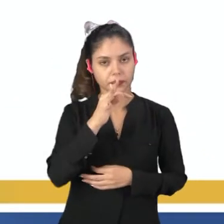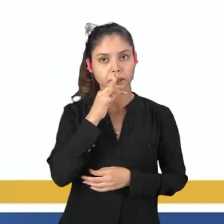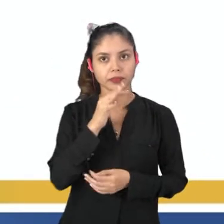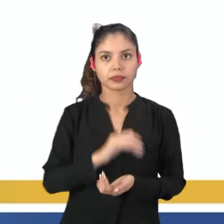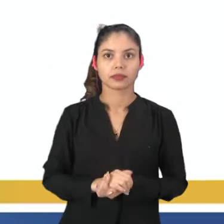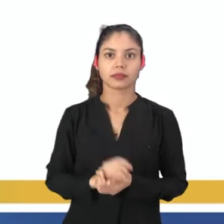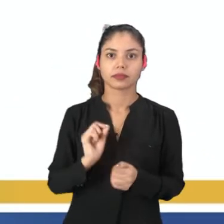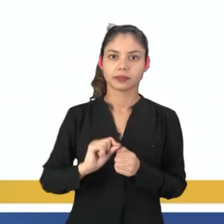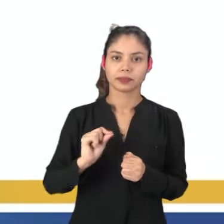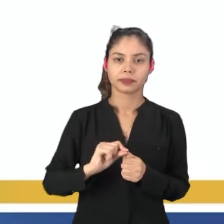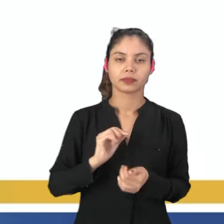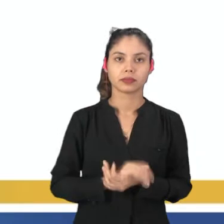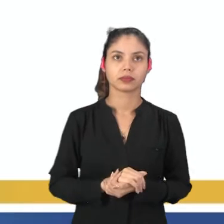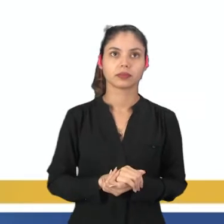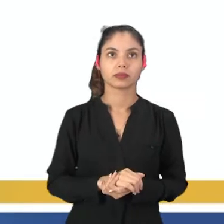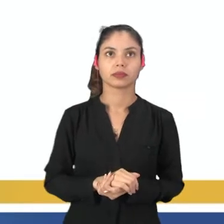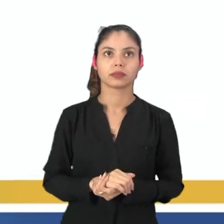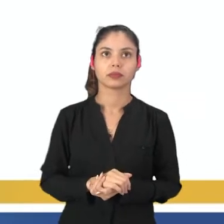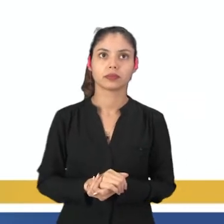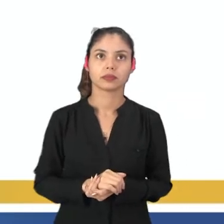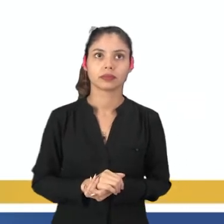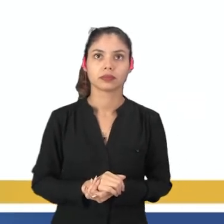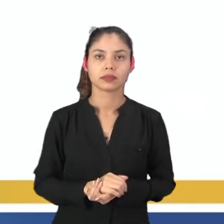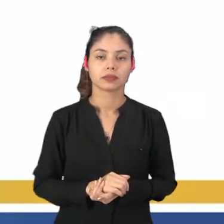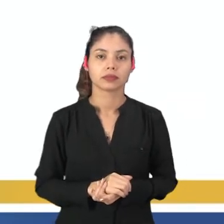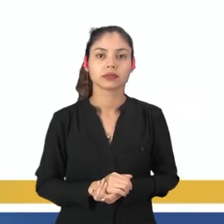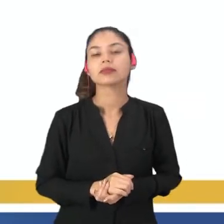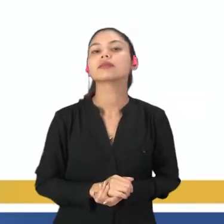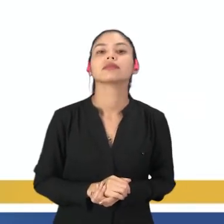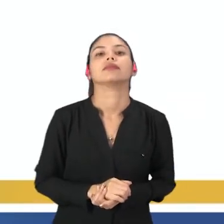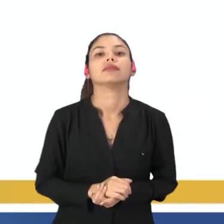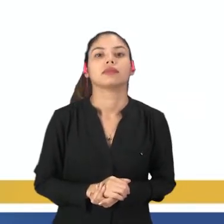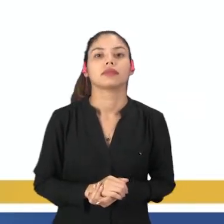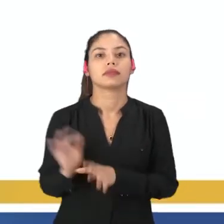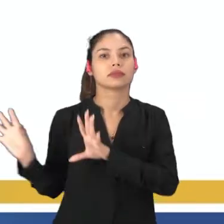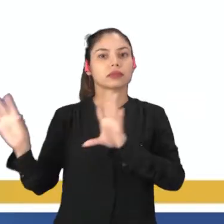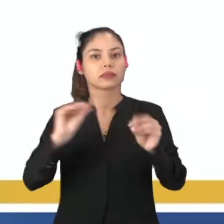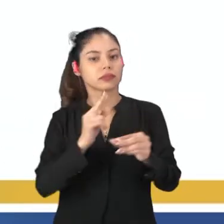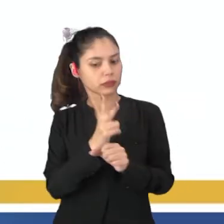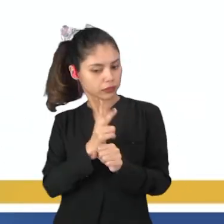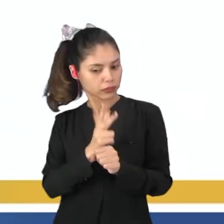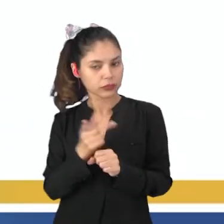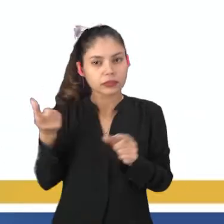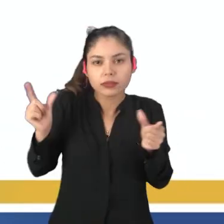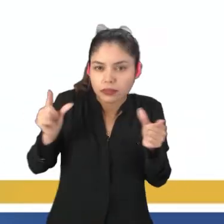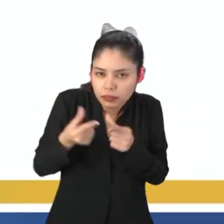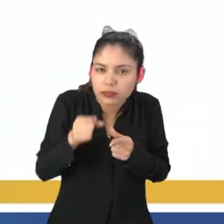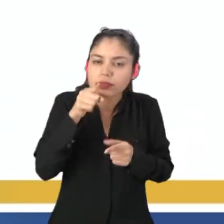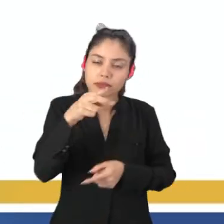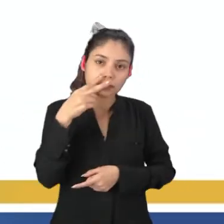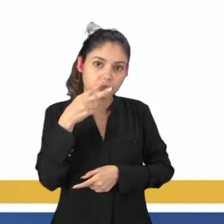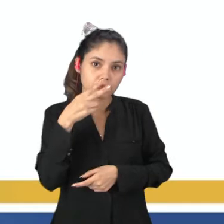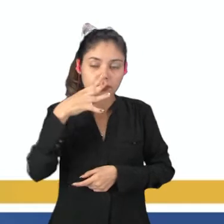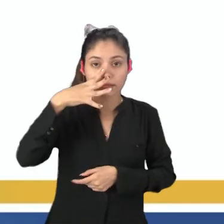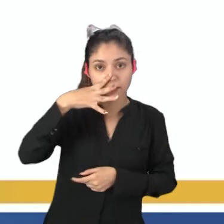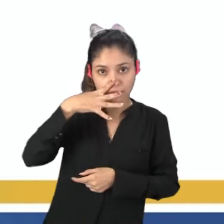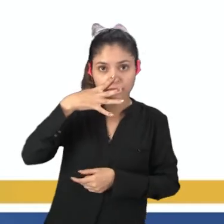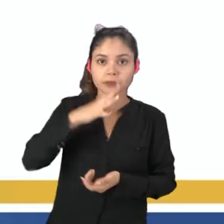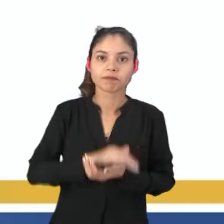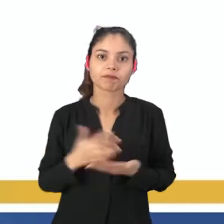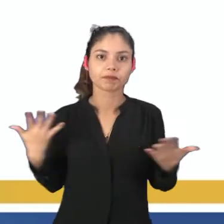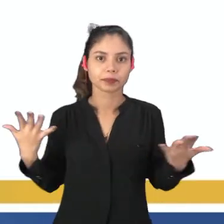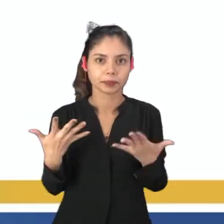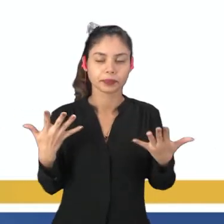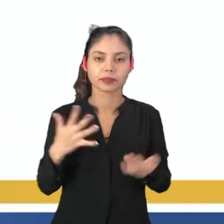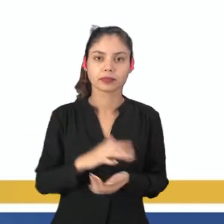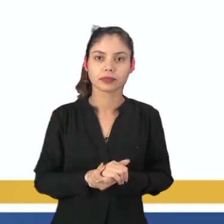executada, beleza? Beleza? Então, vamos lá. Eu trouxe um vídeo curtinho pra gente assistir agora,